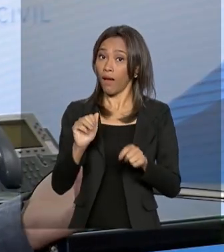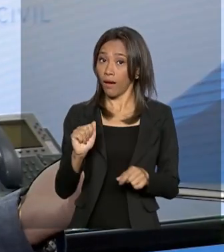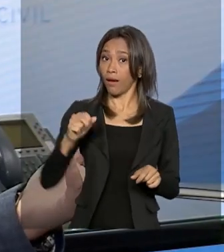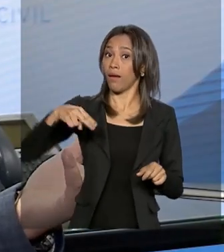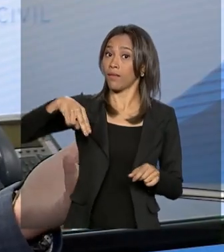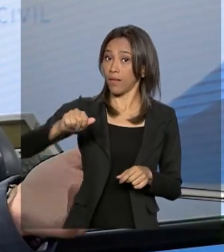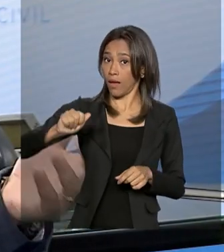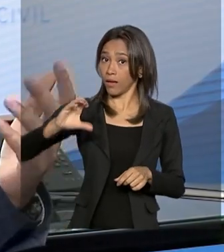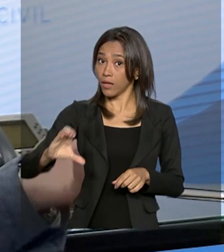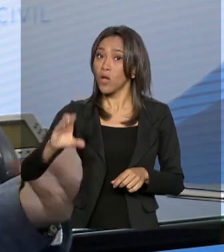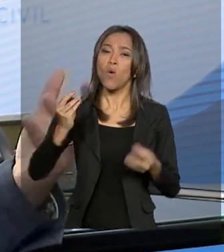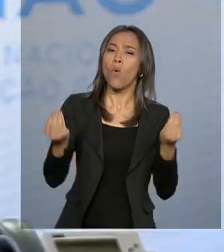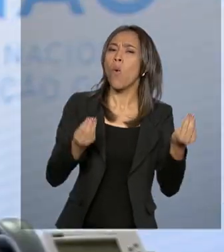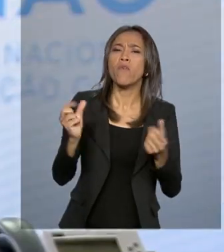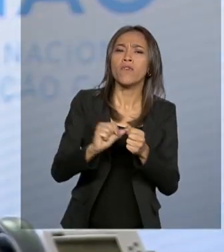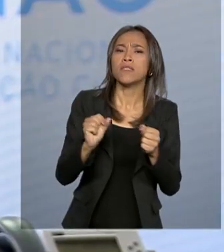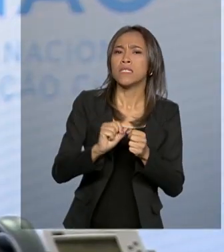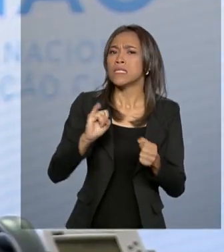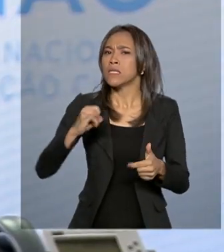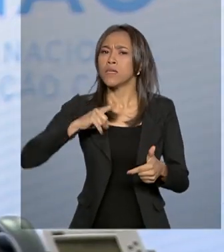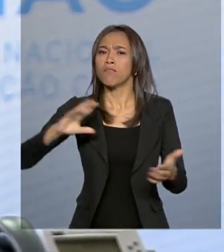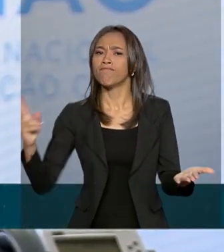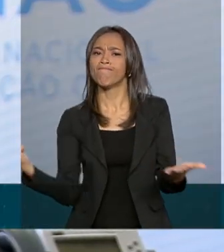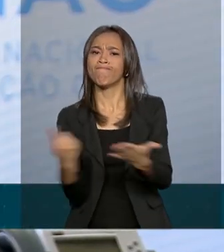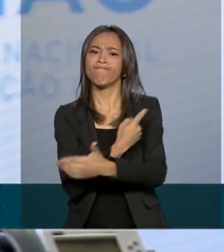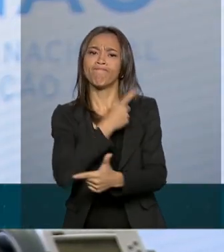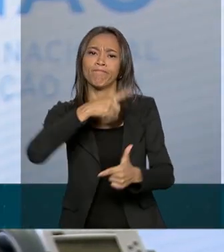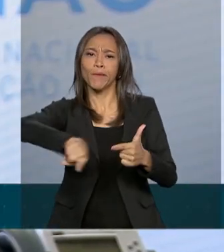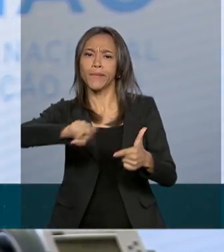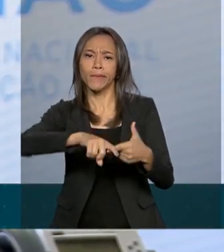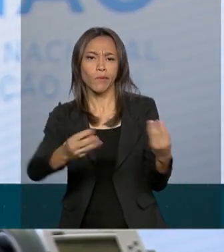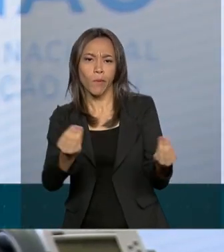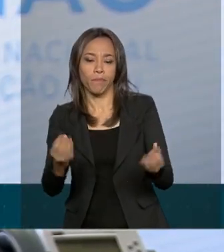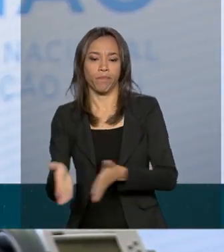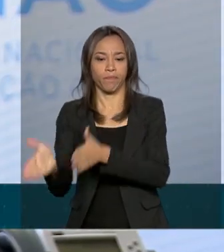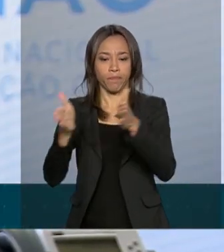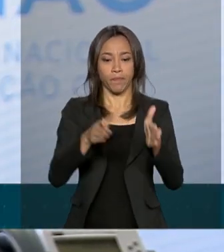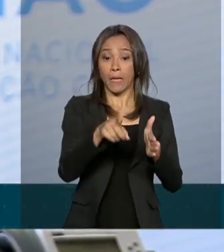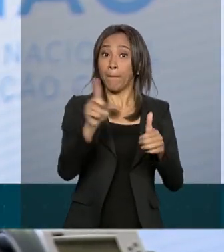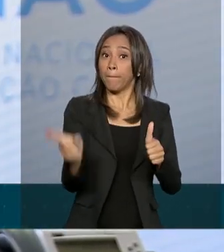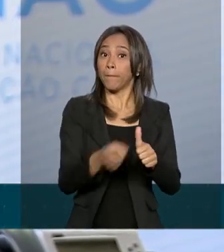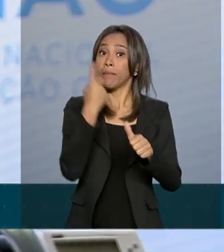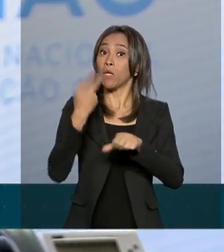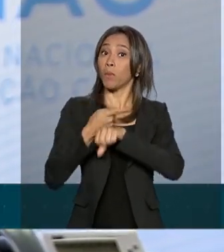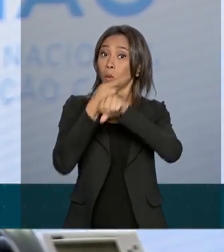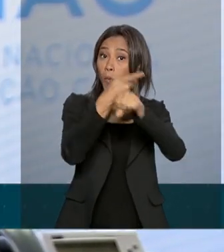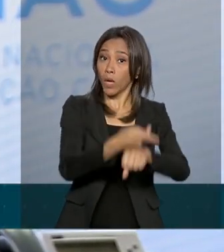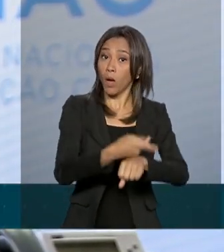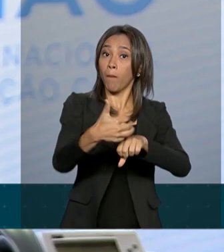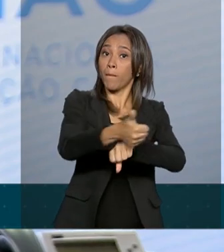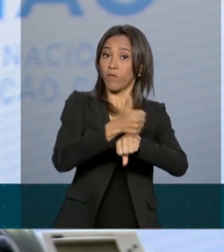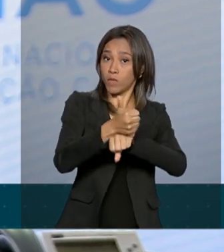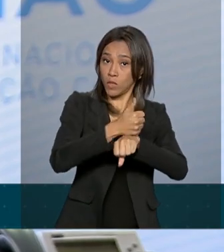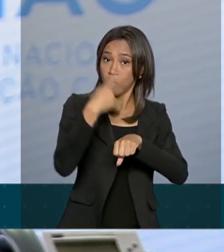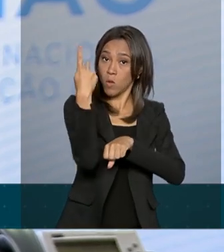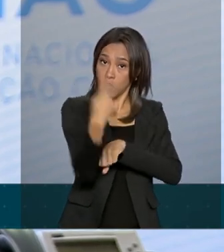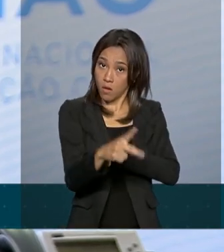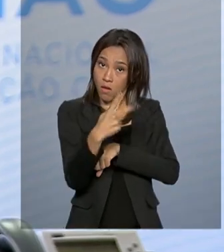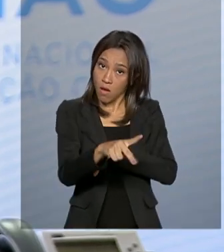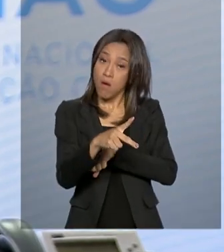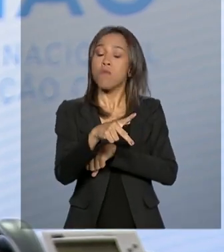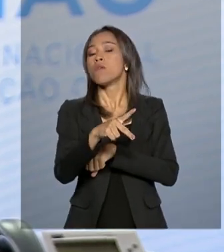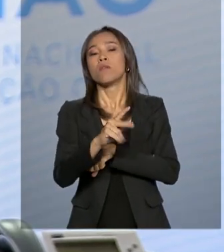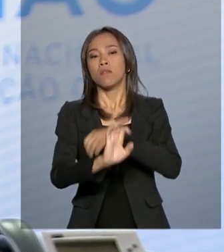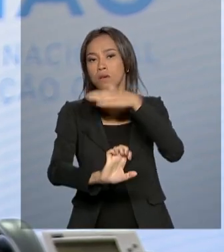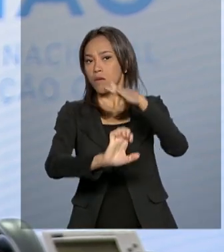agir se tiver algum problema. Primeiramente, procurar um profissional da companhia aérea no próprio aeroporto.